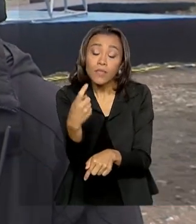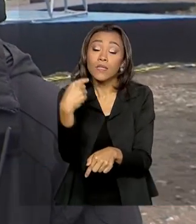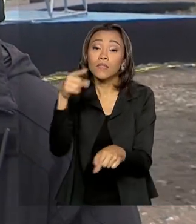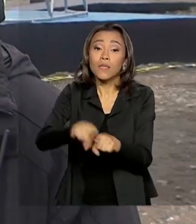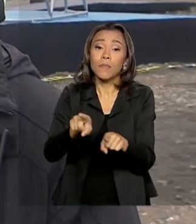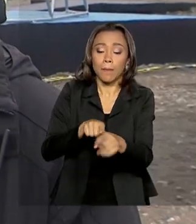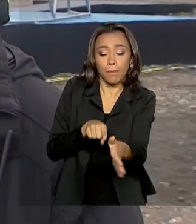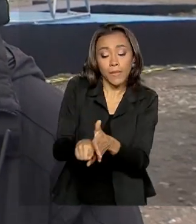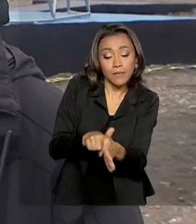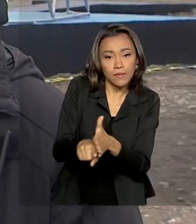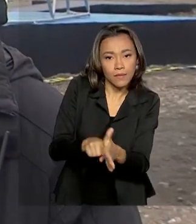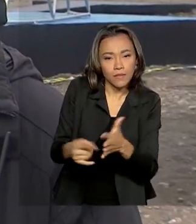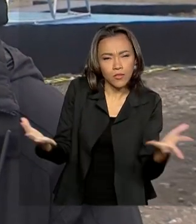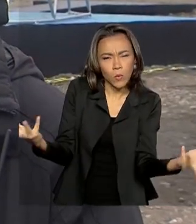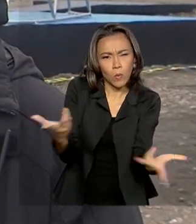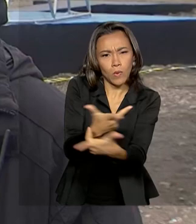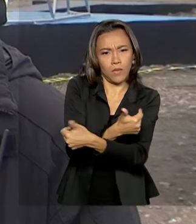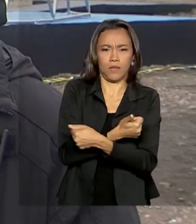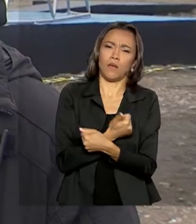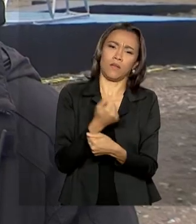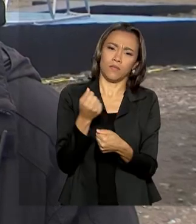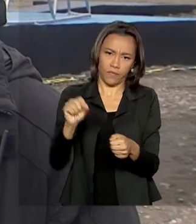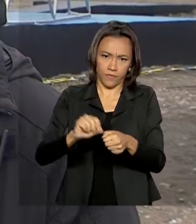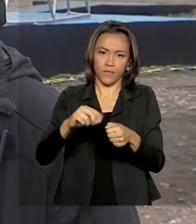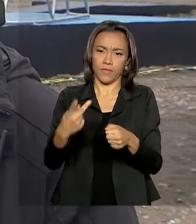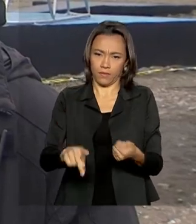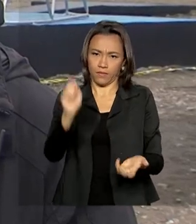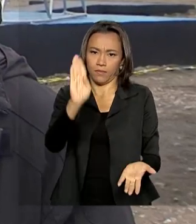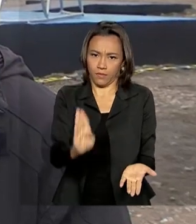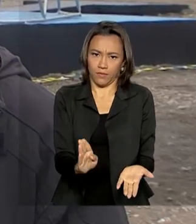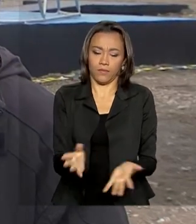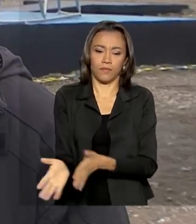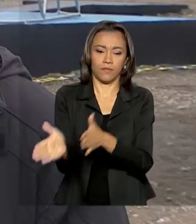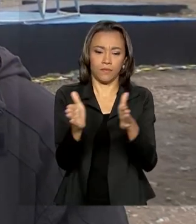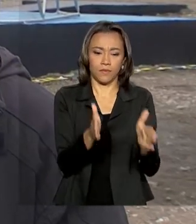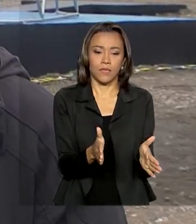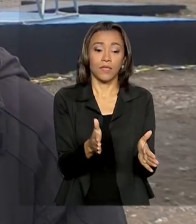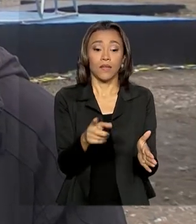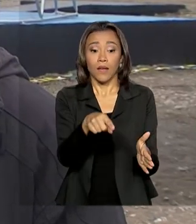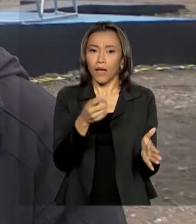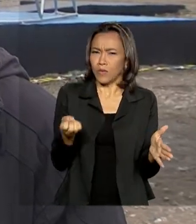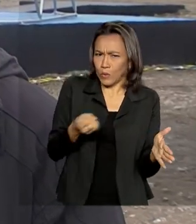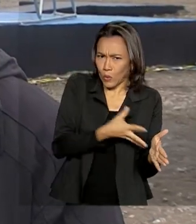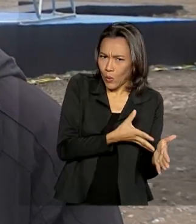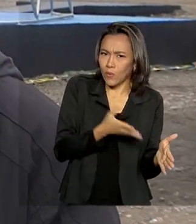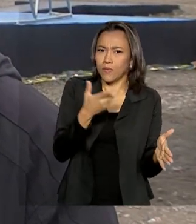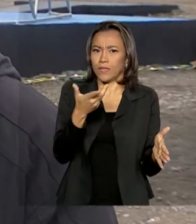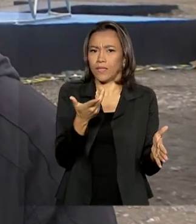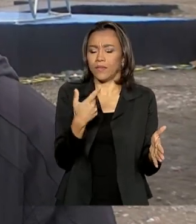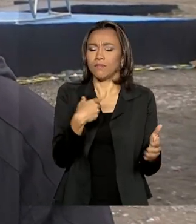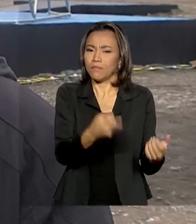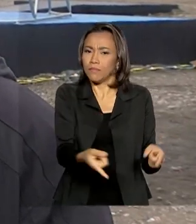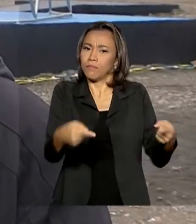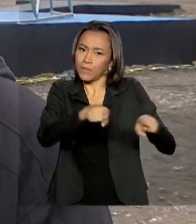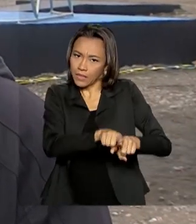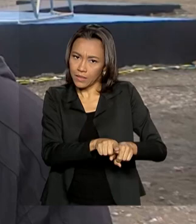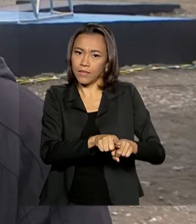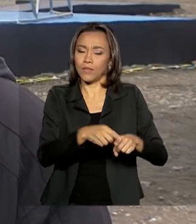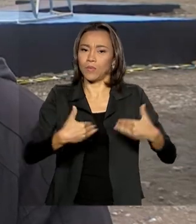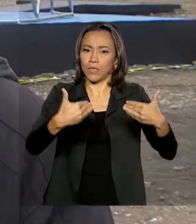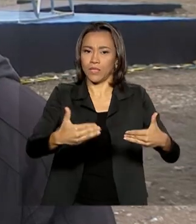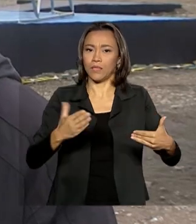Acho que a relevância é da pesquisa brasileira aqui. São 17 laboratórios, uma estação completamente nova, com essa parceria também com Ministério da Ciência e Tecnologia.